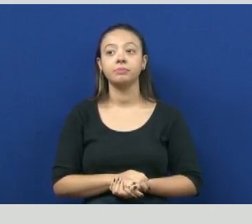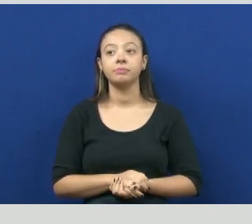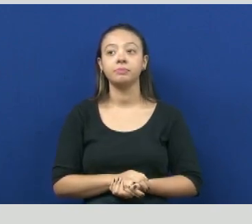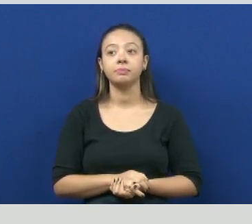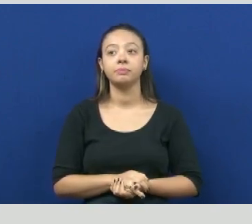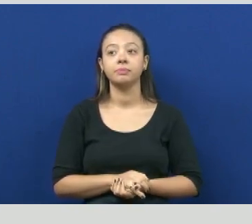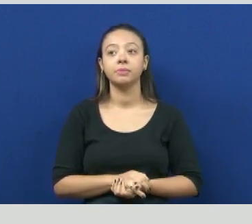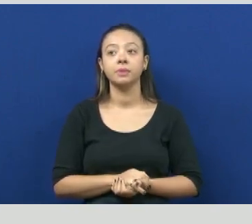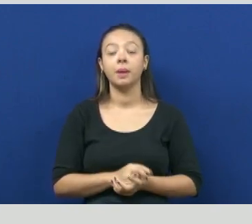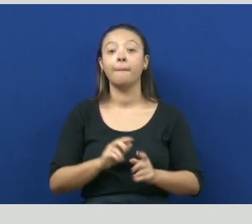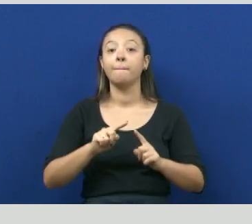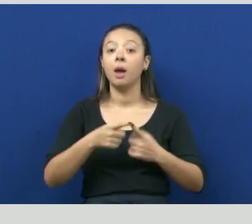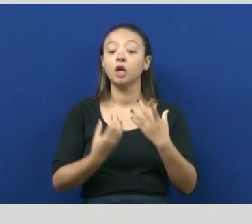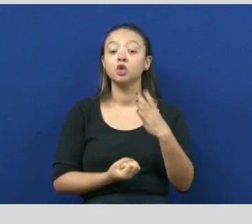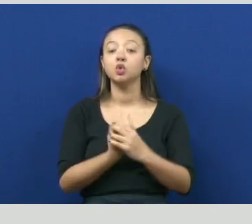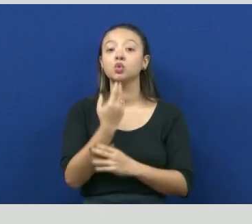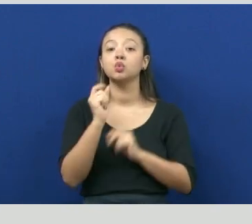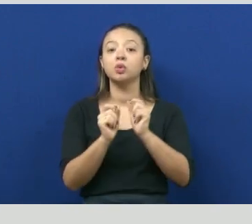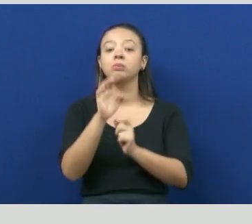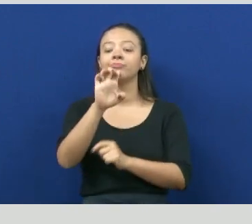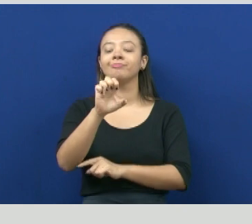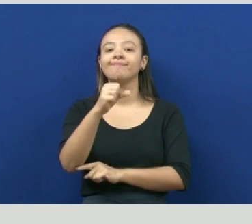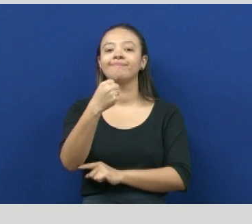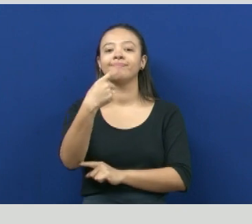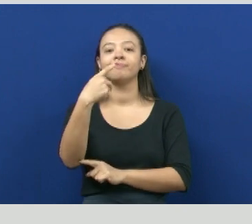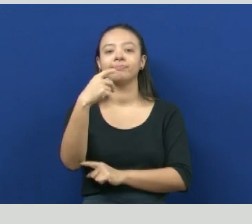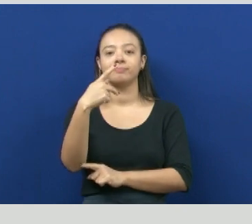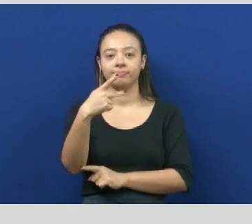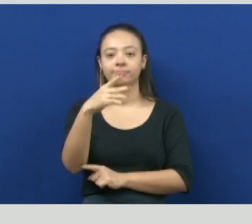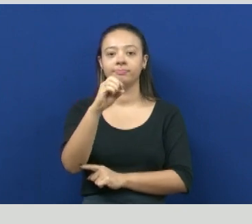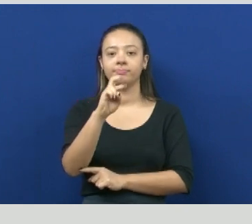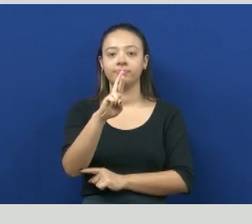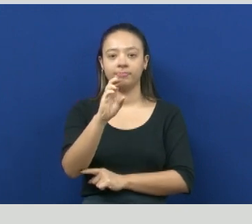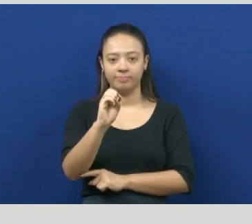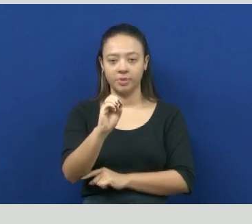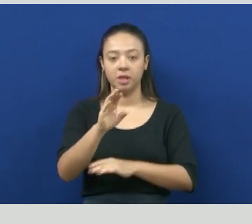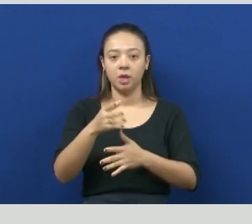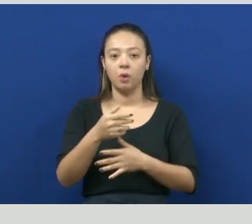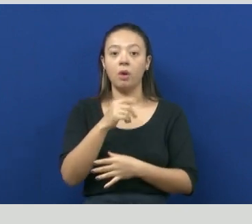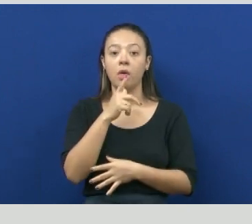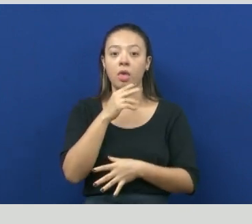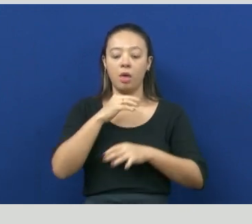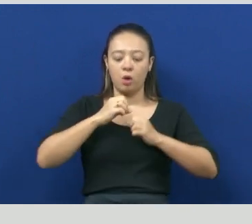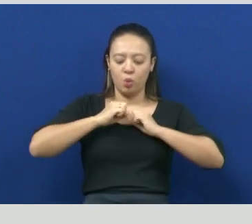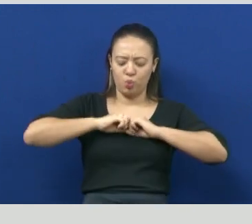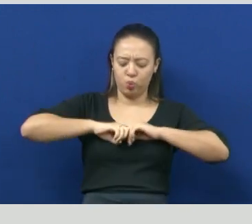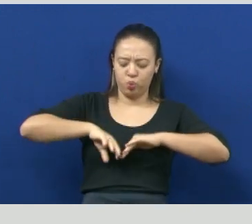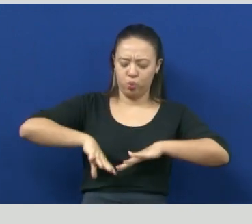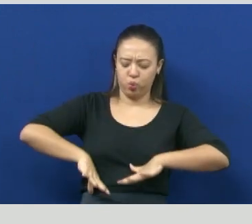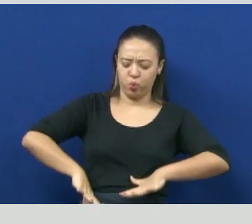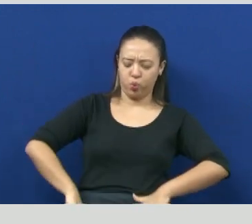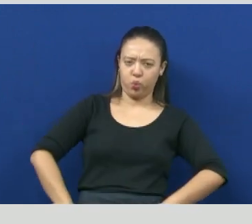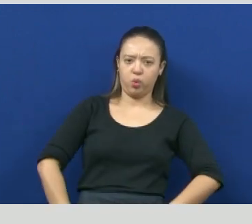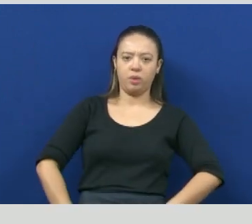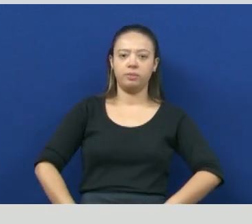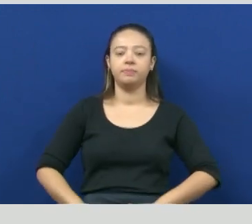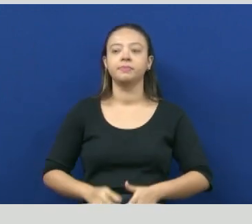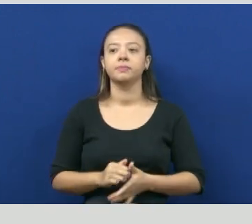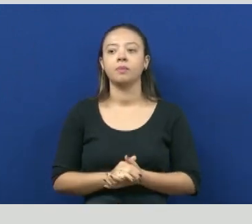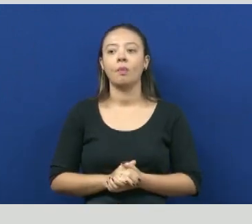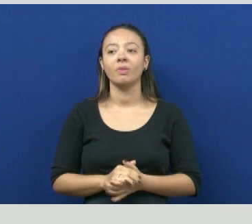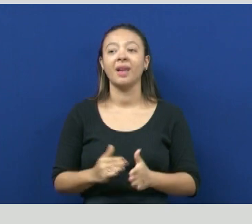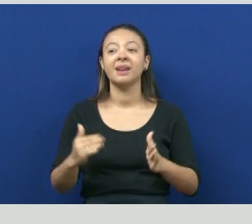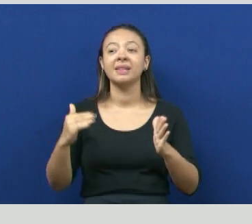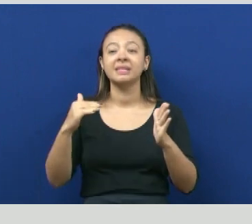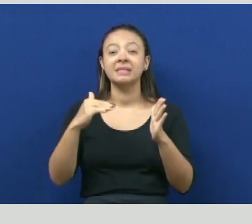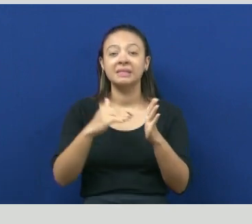formar o esporo. Nisso, ela desidrata. Ela vai desidratando até formar